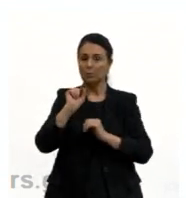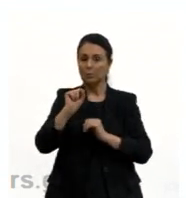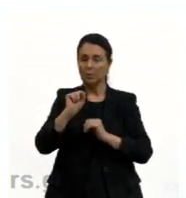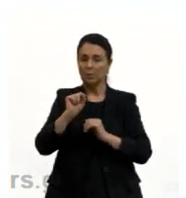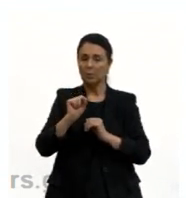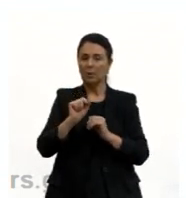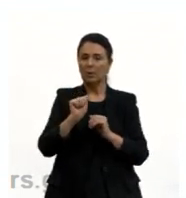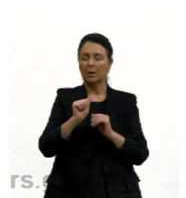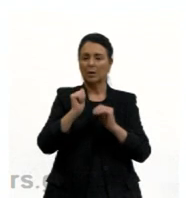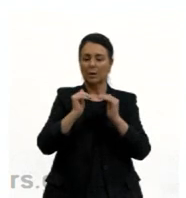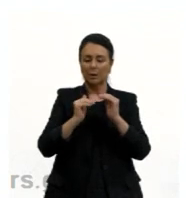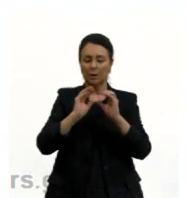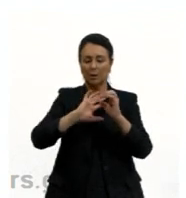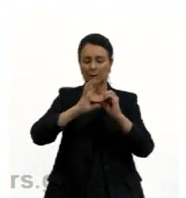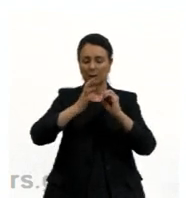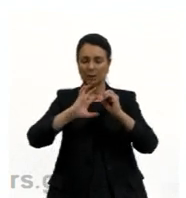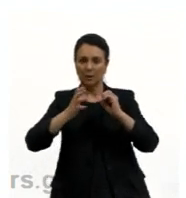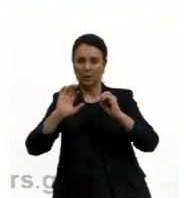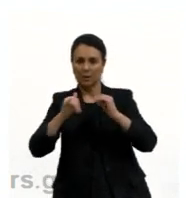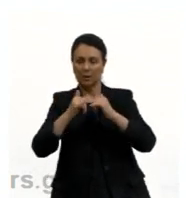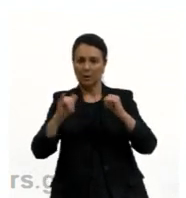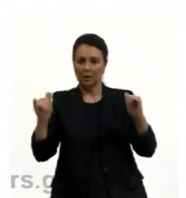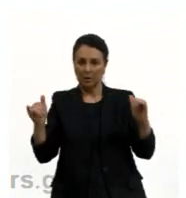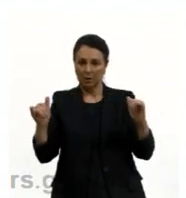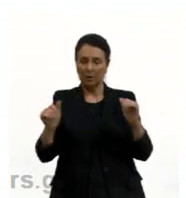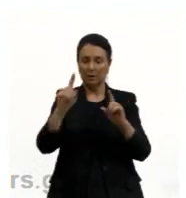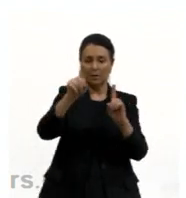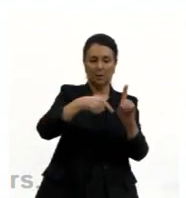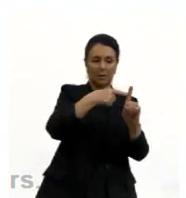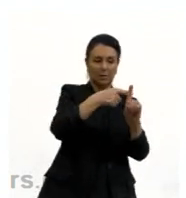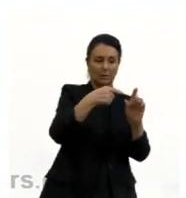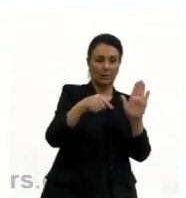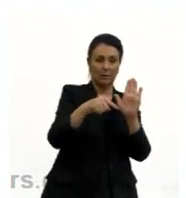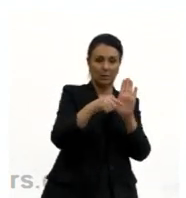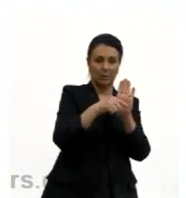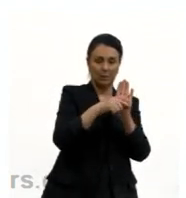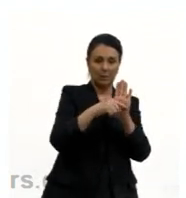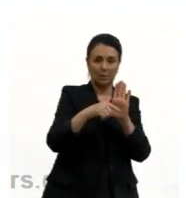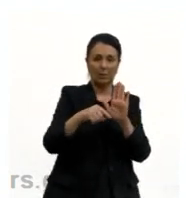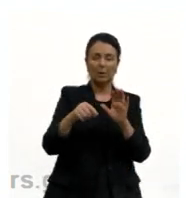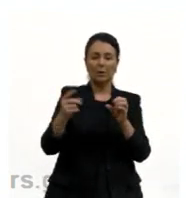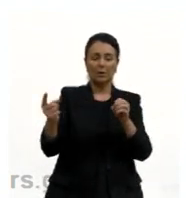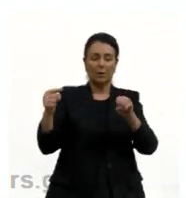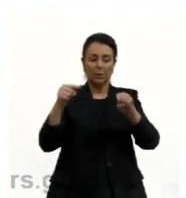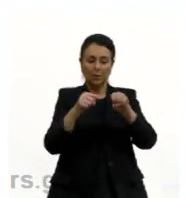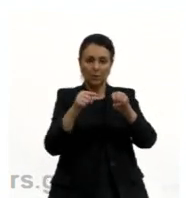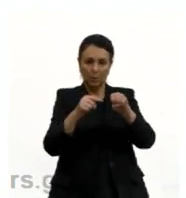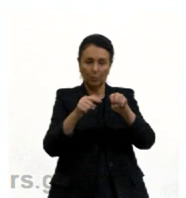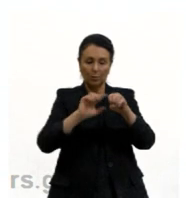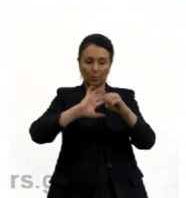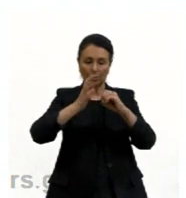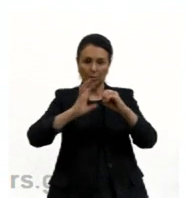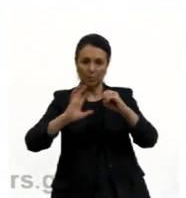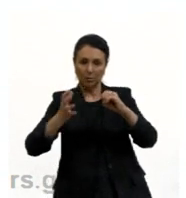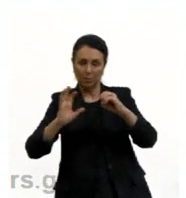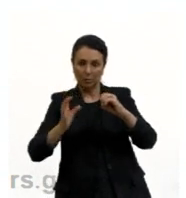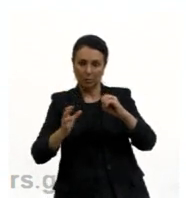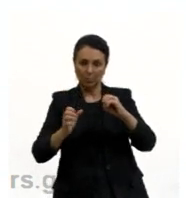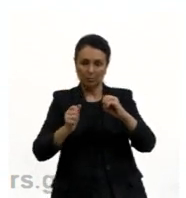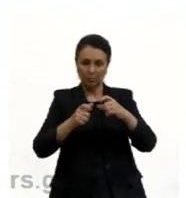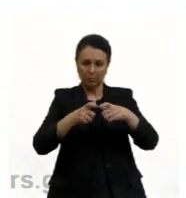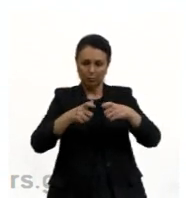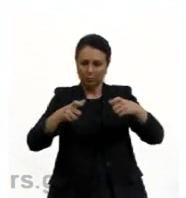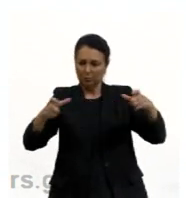A, níveis e subníveis de energia, B, cargas positivas e negativas, C, núcleo e eletrosfera, D, grandes espaços